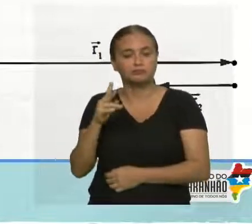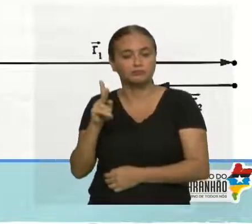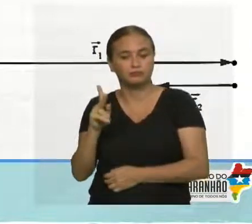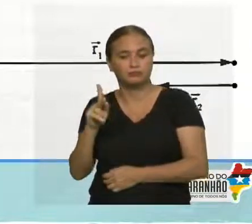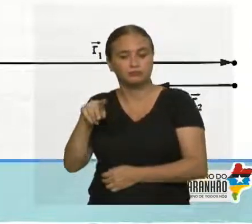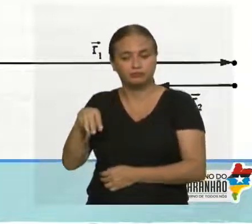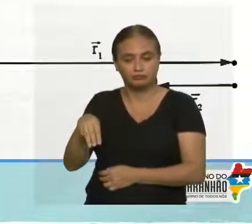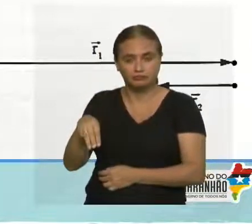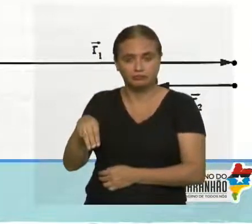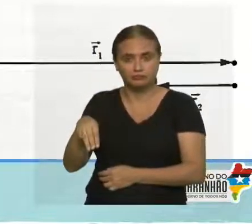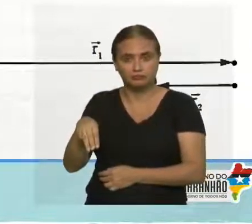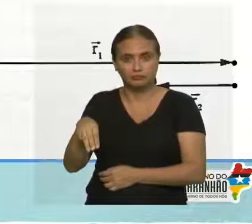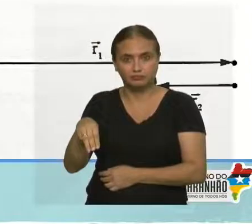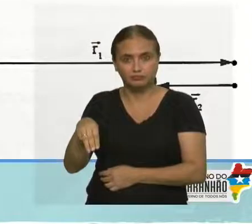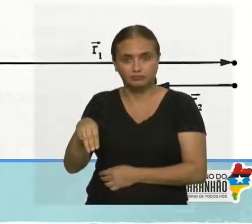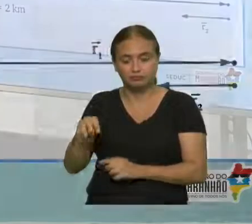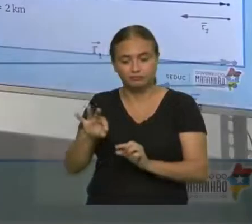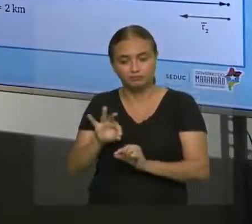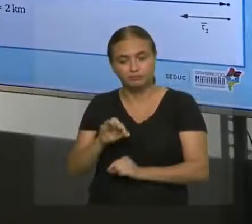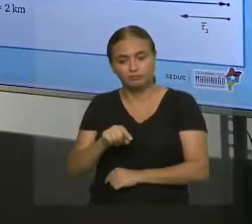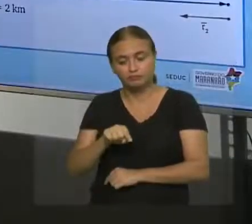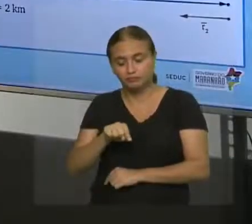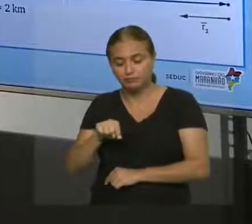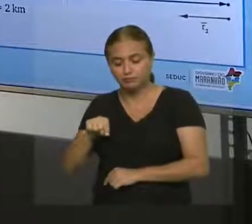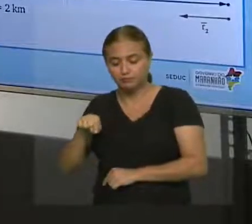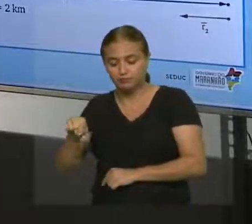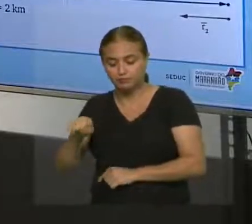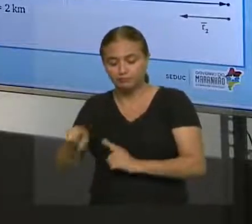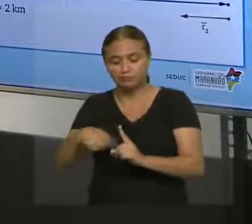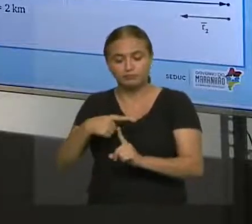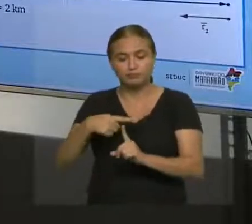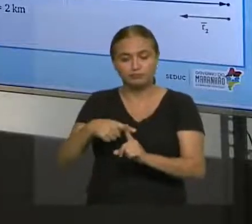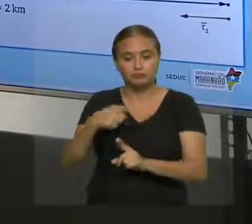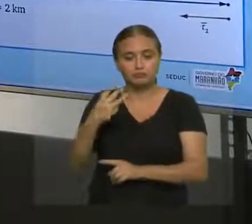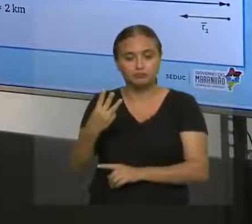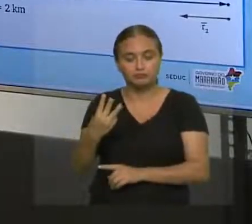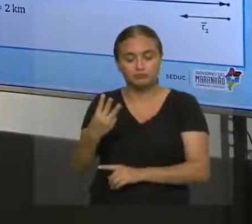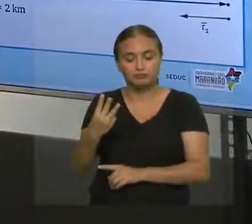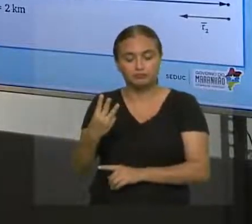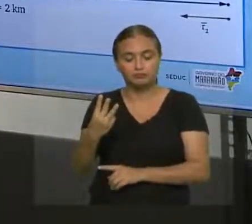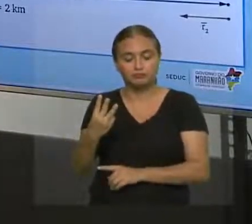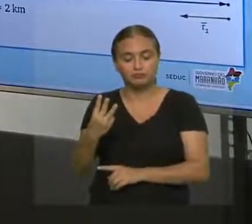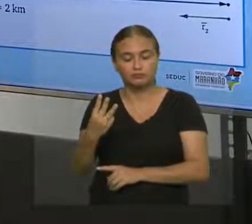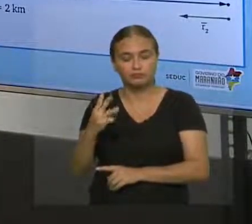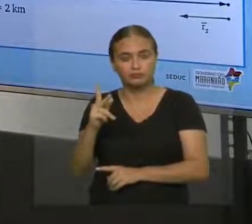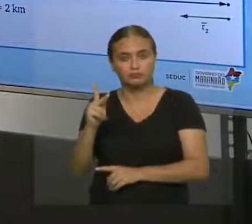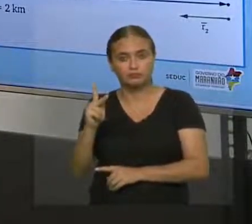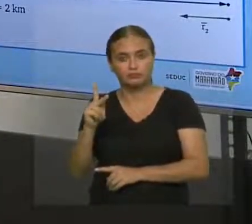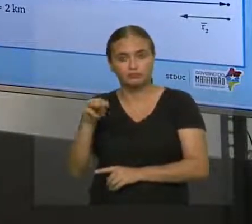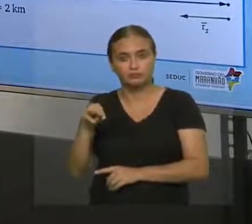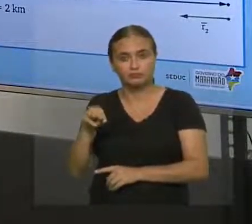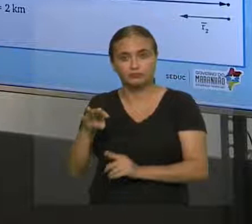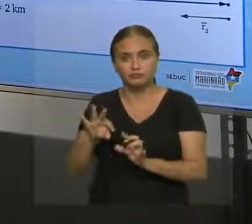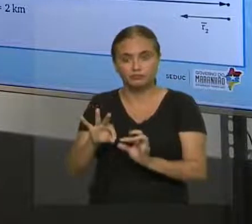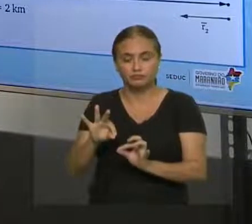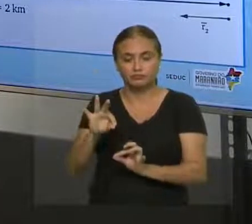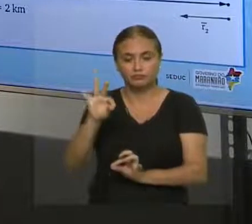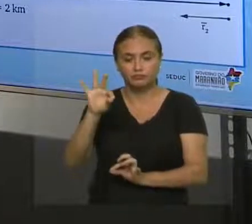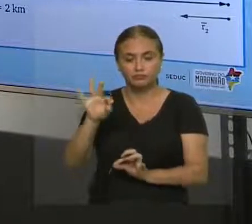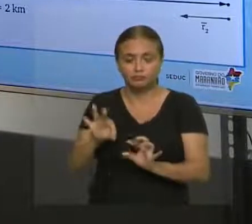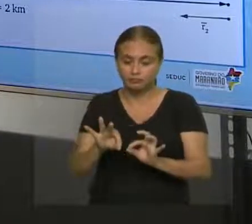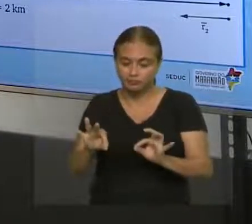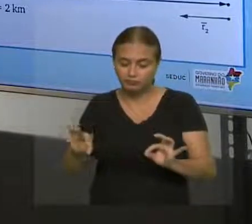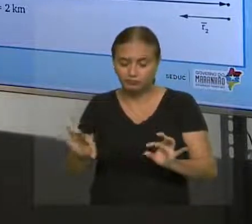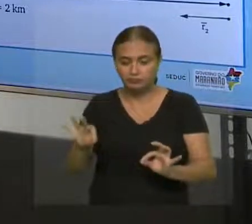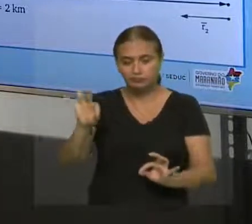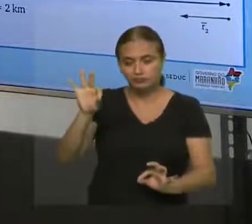para cá e percorre mais 3 quilômetros nessa direção diagonal aqui, isso é uma direção nordeste, né? E forma aqui